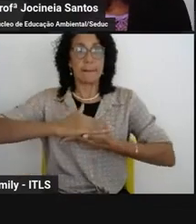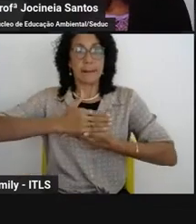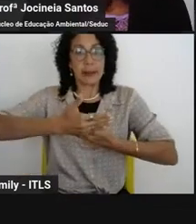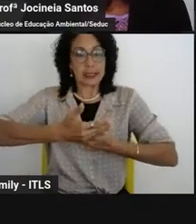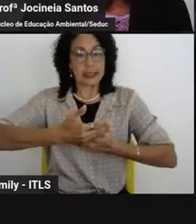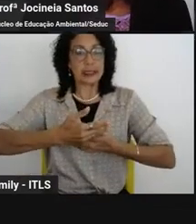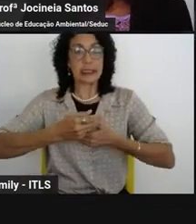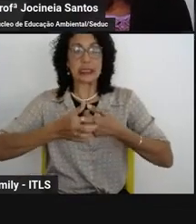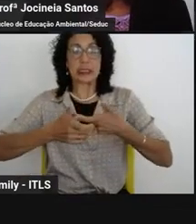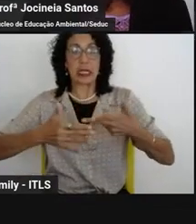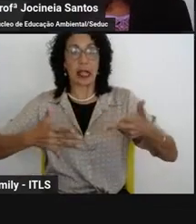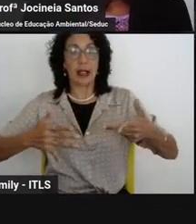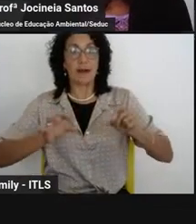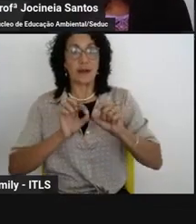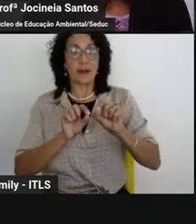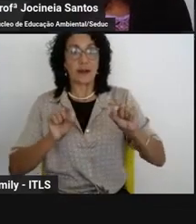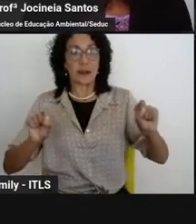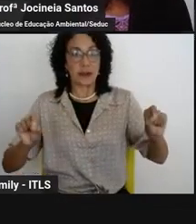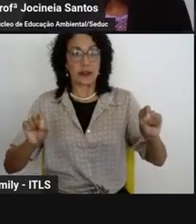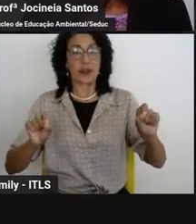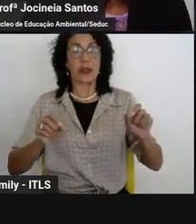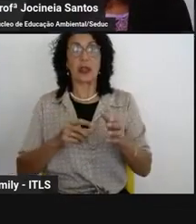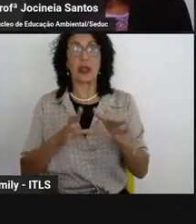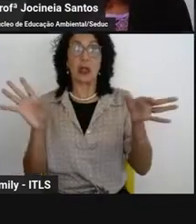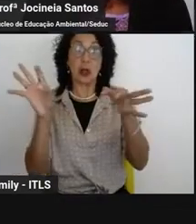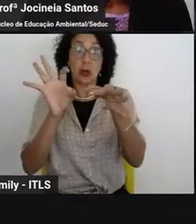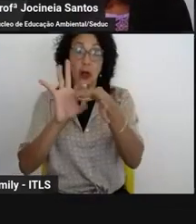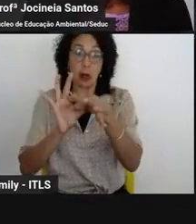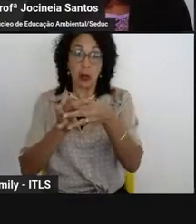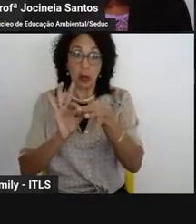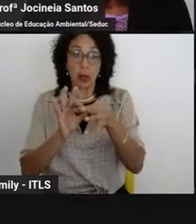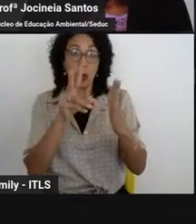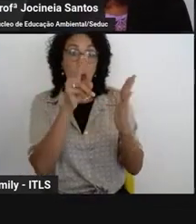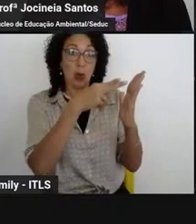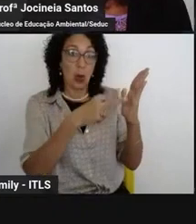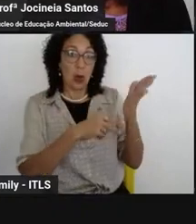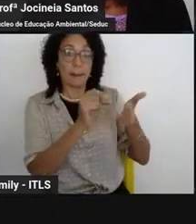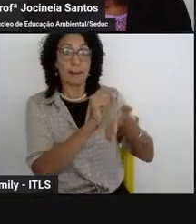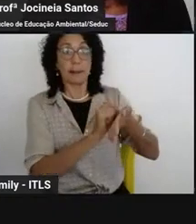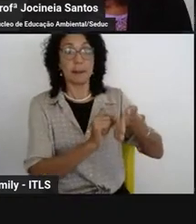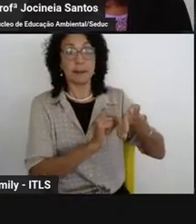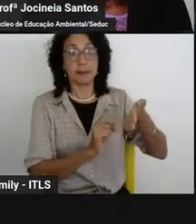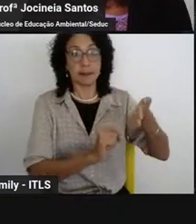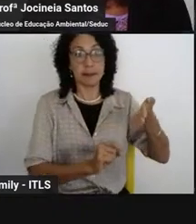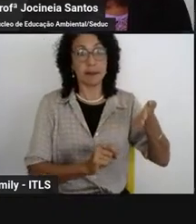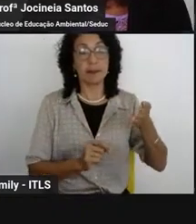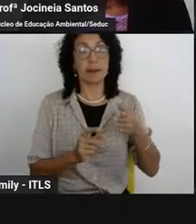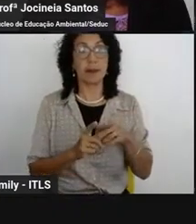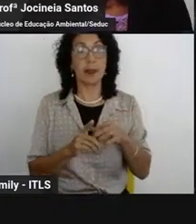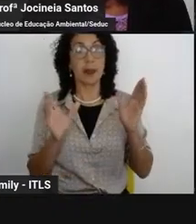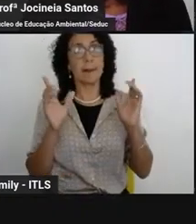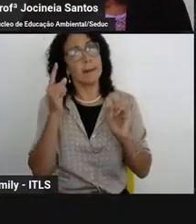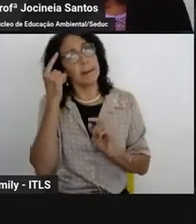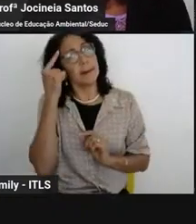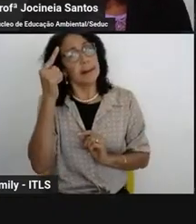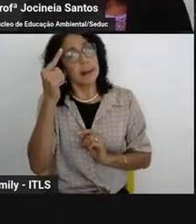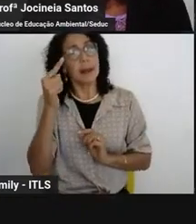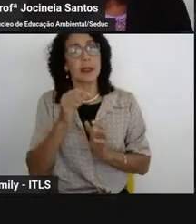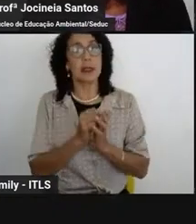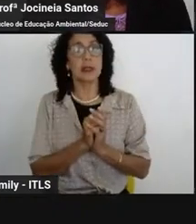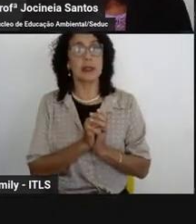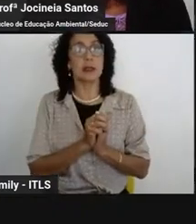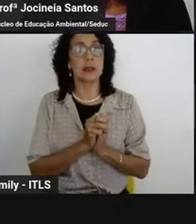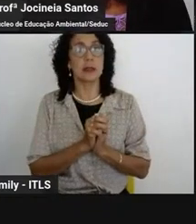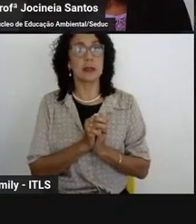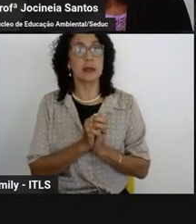MINK com a campanha de leitura escrita visto que nós trabalhamos dentro de uma perspectiva de um leitamento